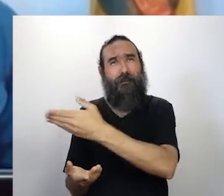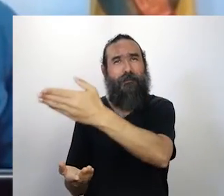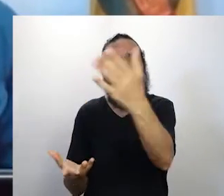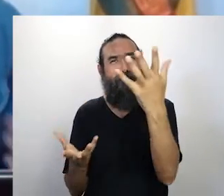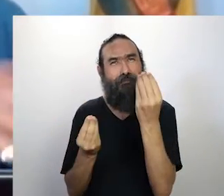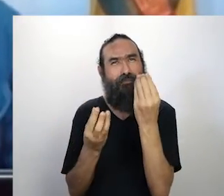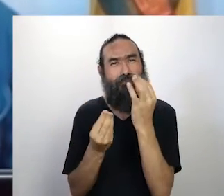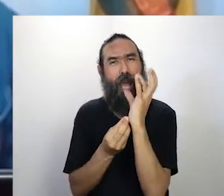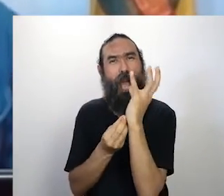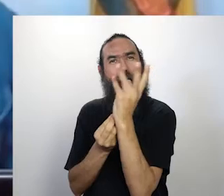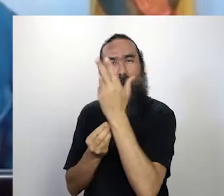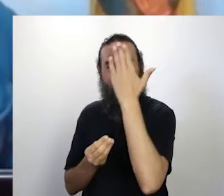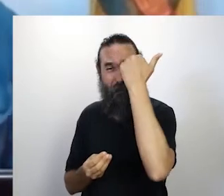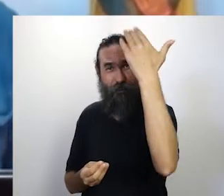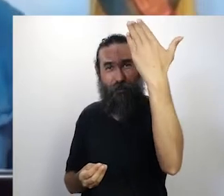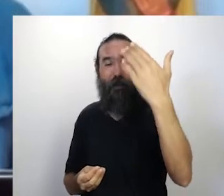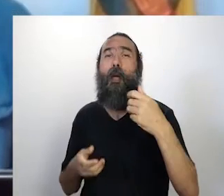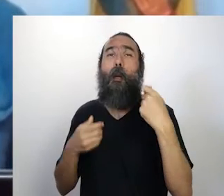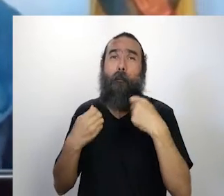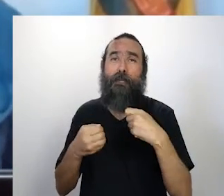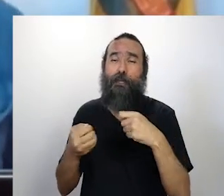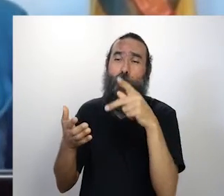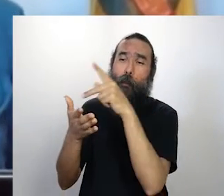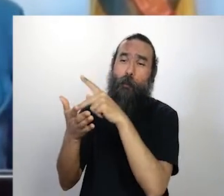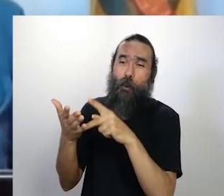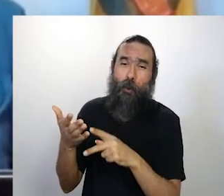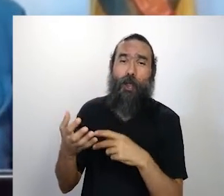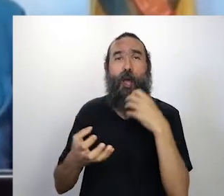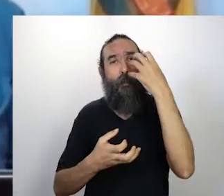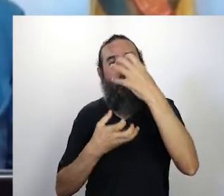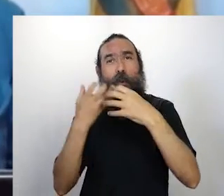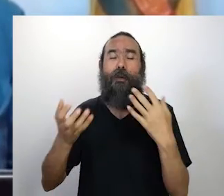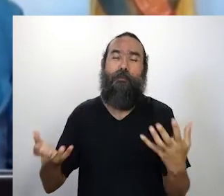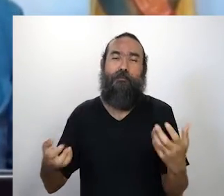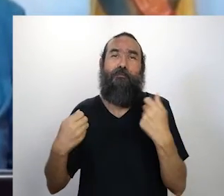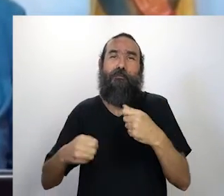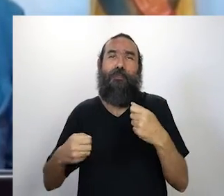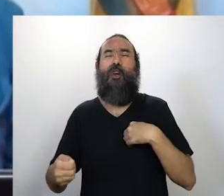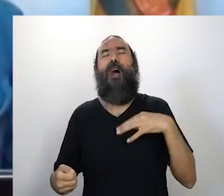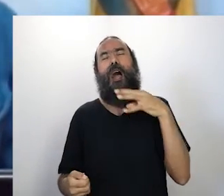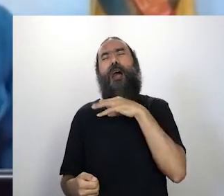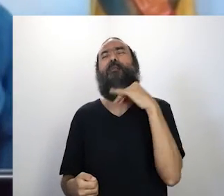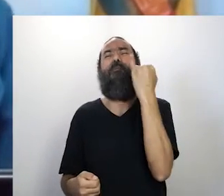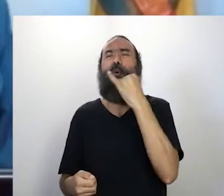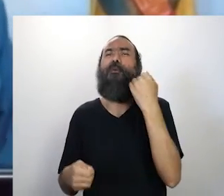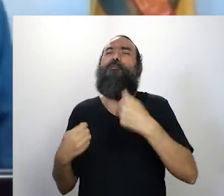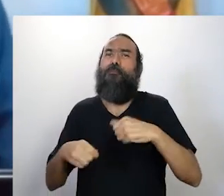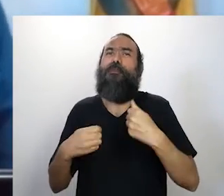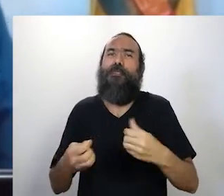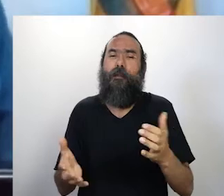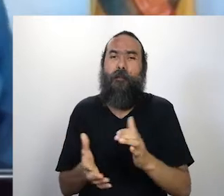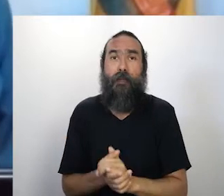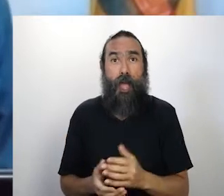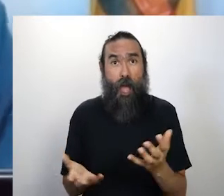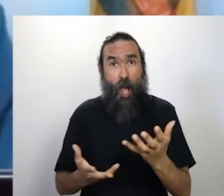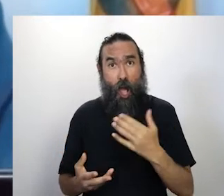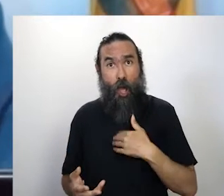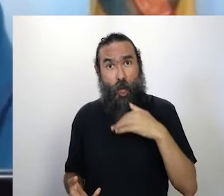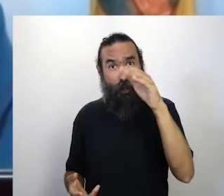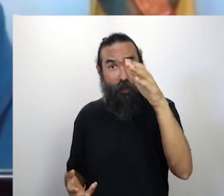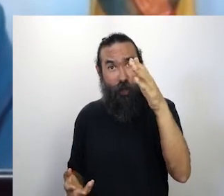trazer música e poesia, aí é uma lástima, uma lástima, como dizia Chico de Dede. Eu vou chamar ela